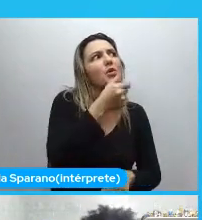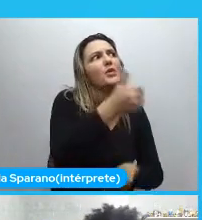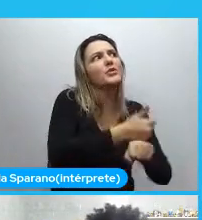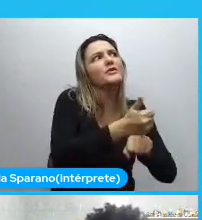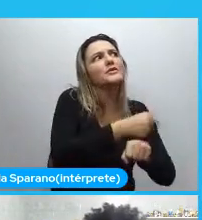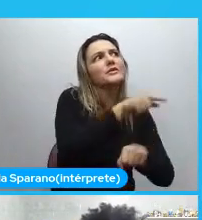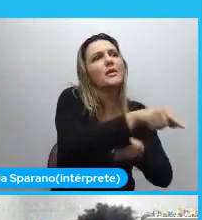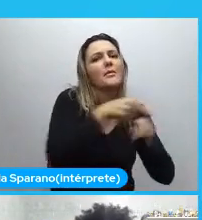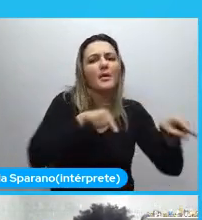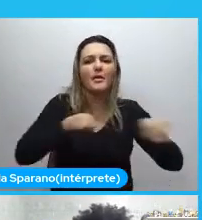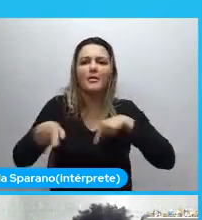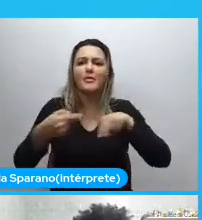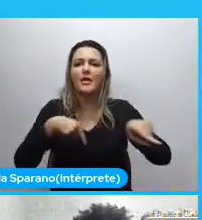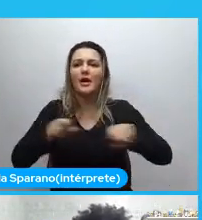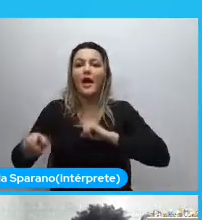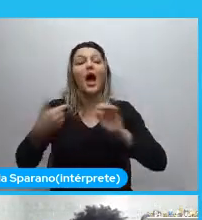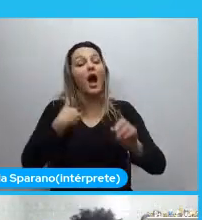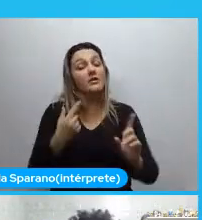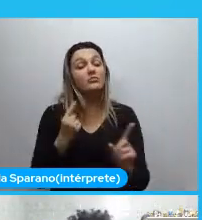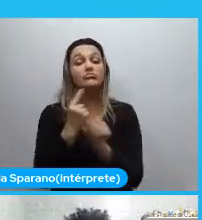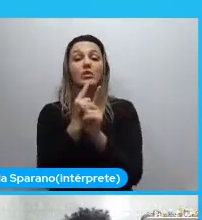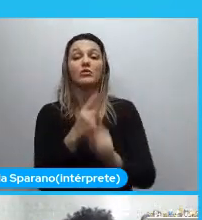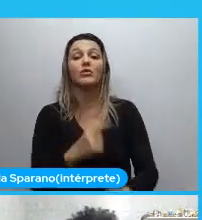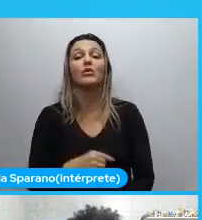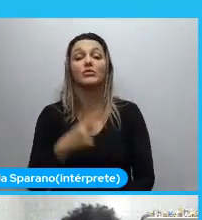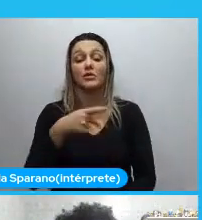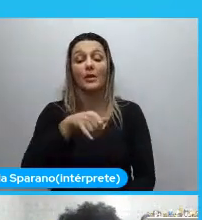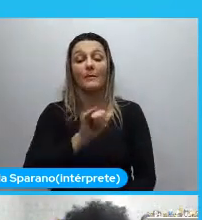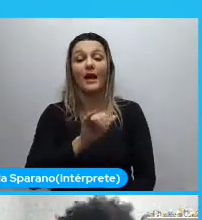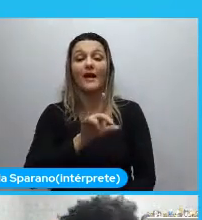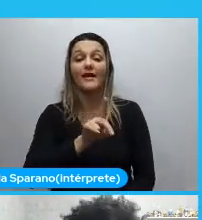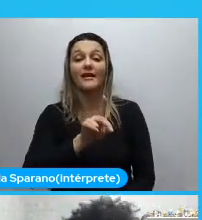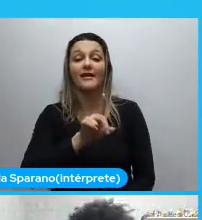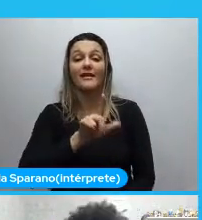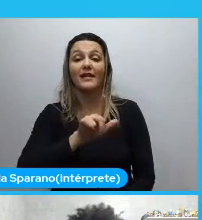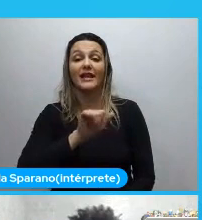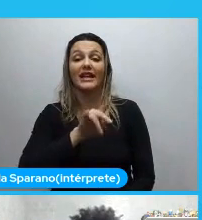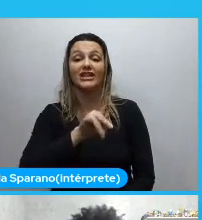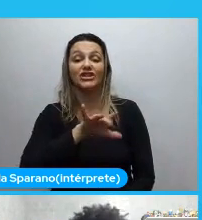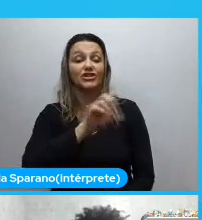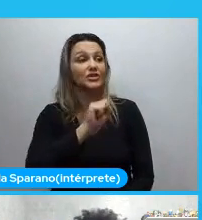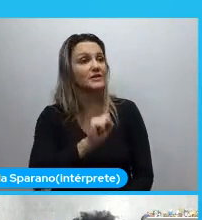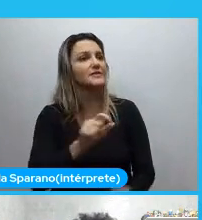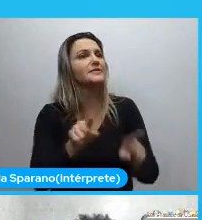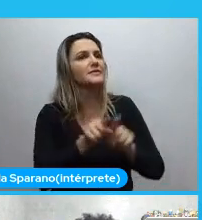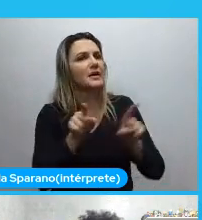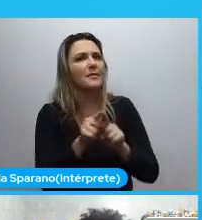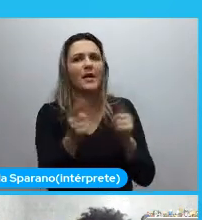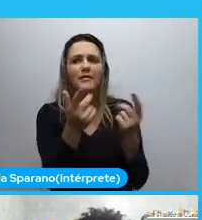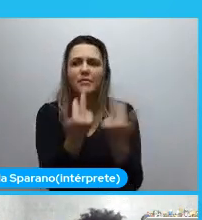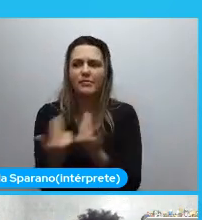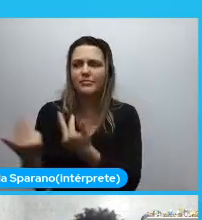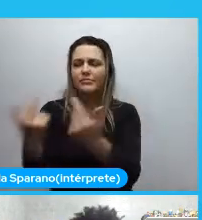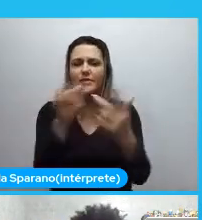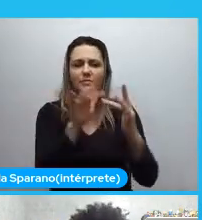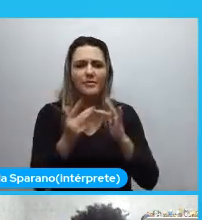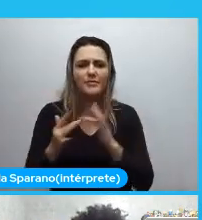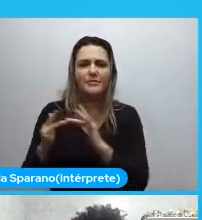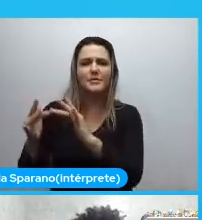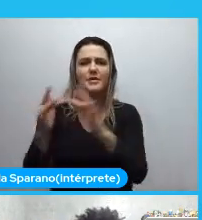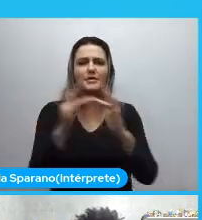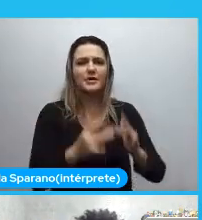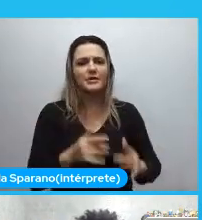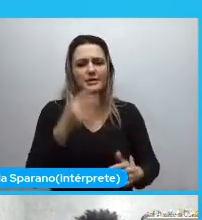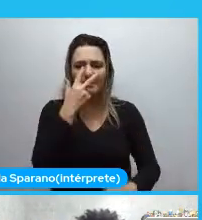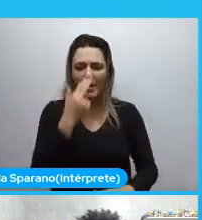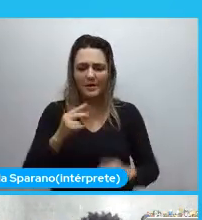quando eu encontro o Pileides. Eu começo a perceber que eu tenho uma rede de milhões de pessoas. Que também não estão achando aquela mesma coisa. Que estão sempre se achando que não